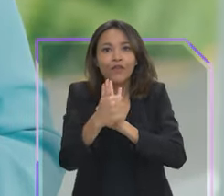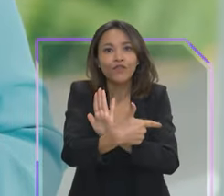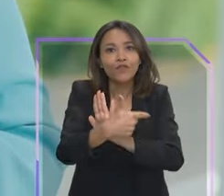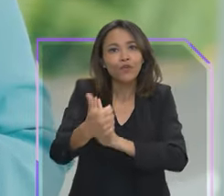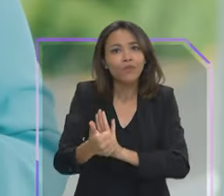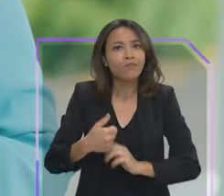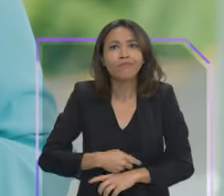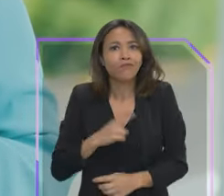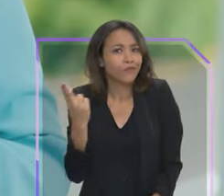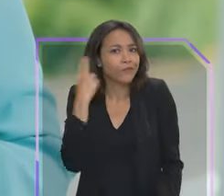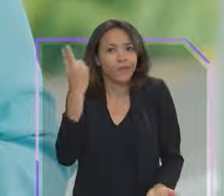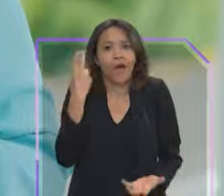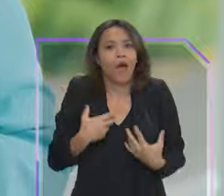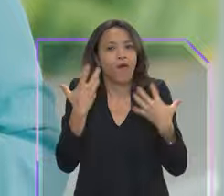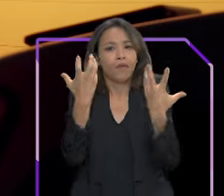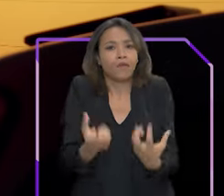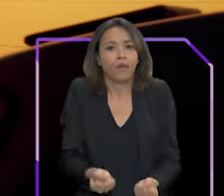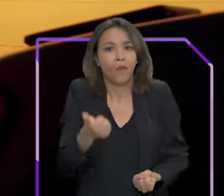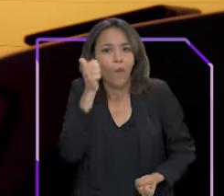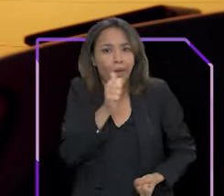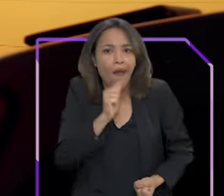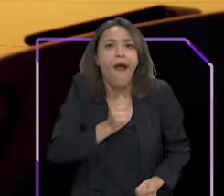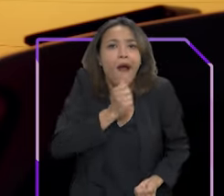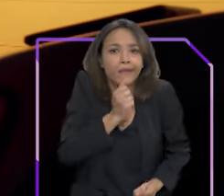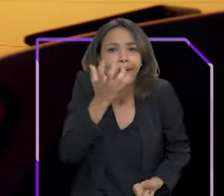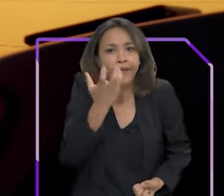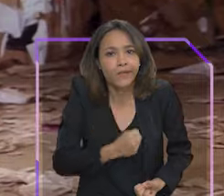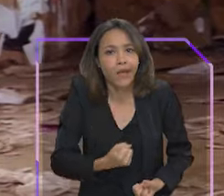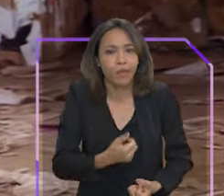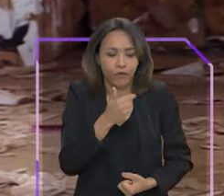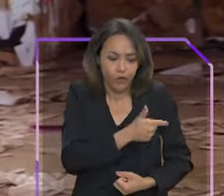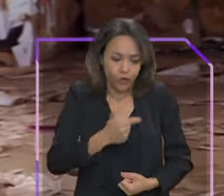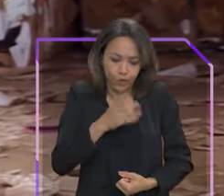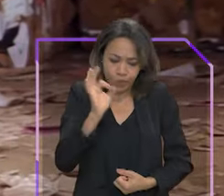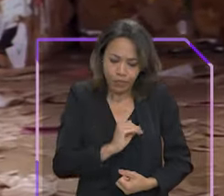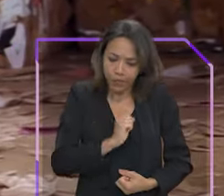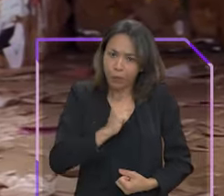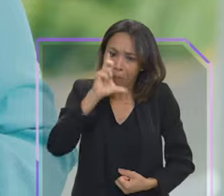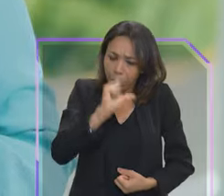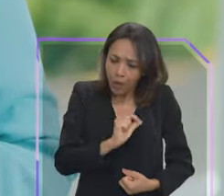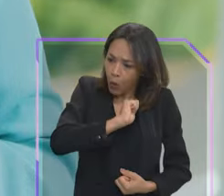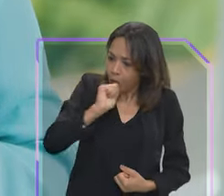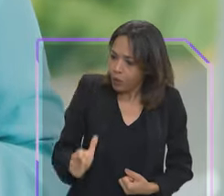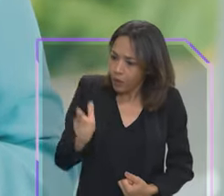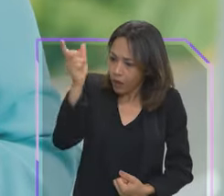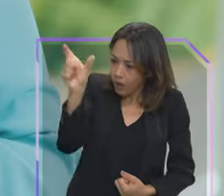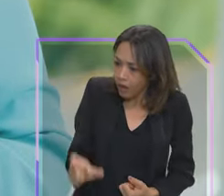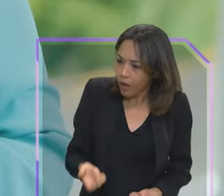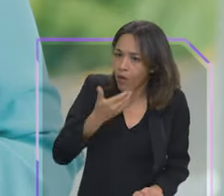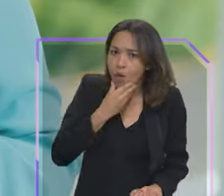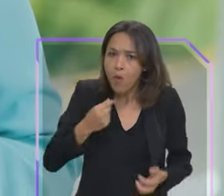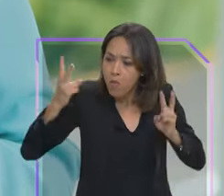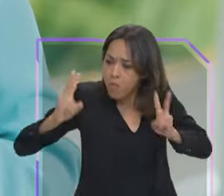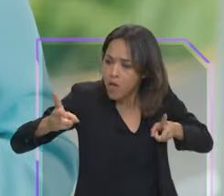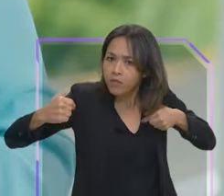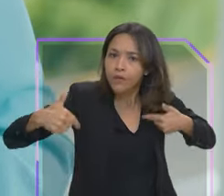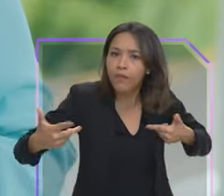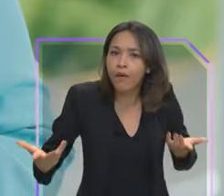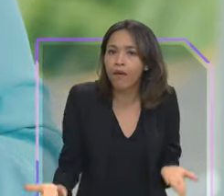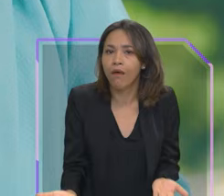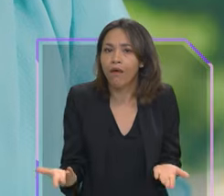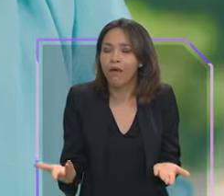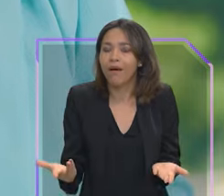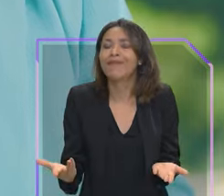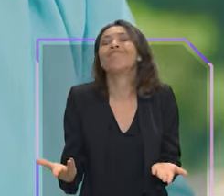XXI, não podemos aceitar que uma mulher ainda receba 22% a menos que o homem ao exercer o mesmo